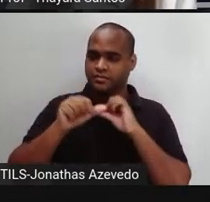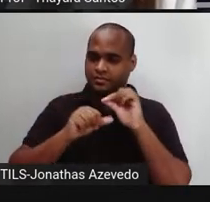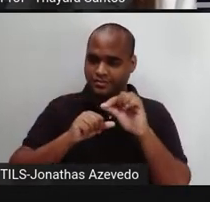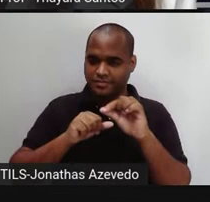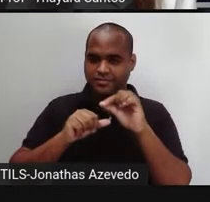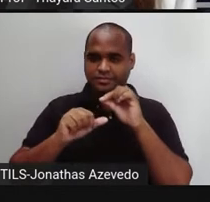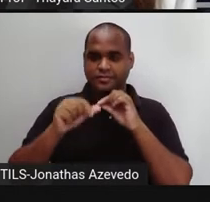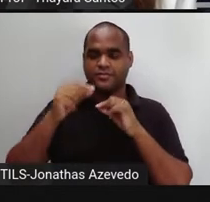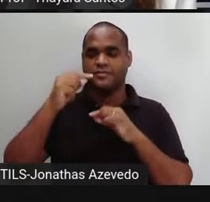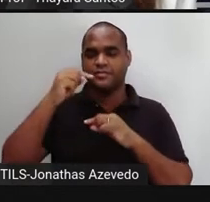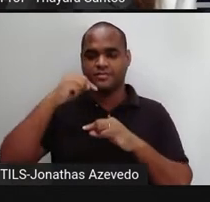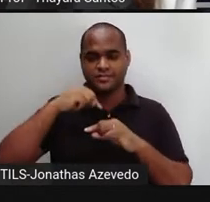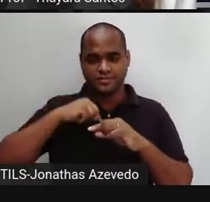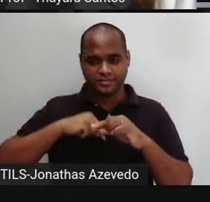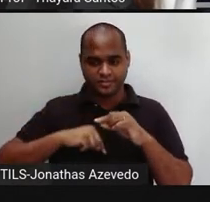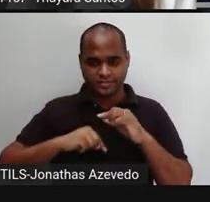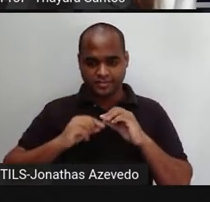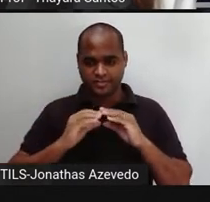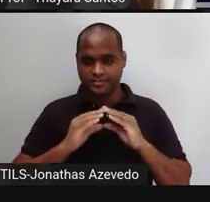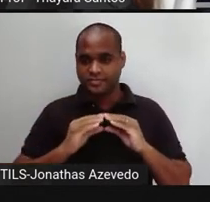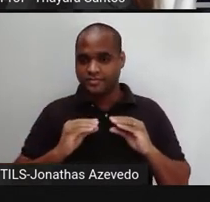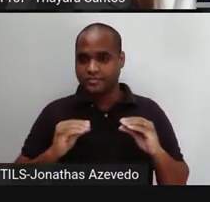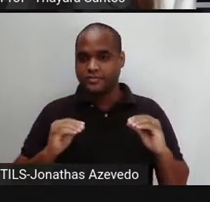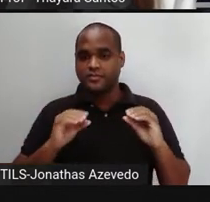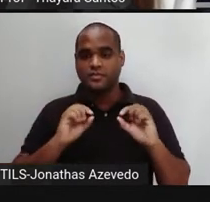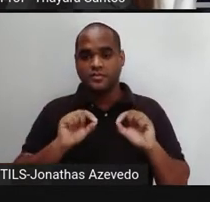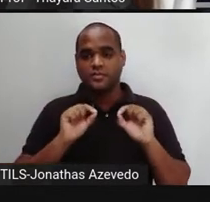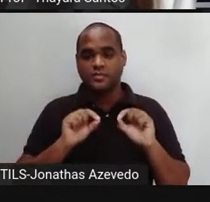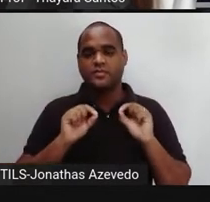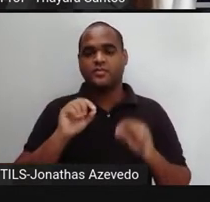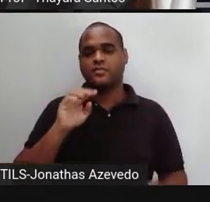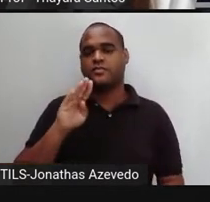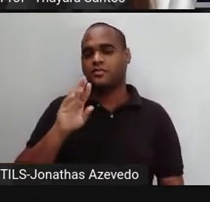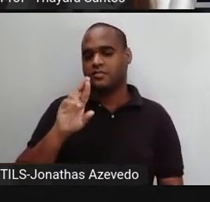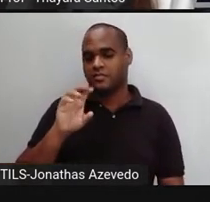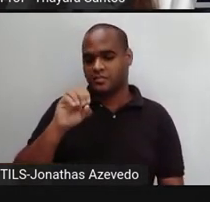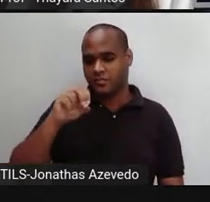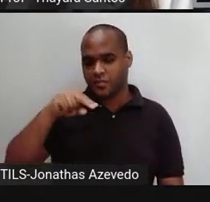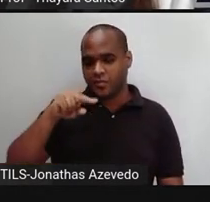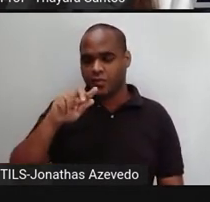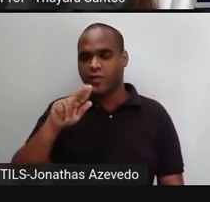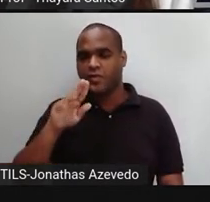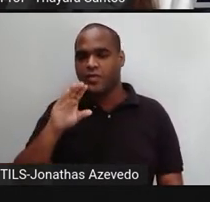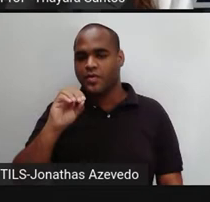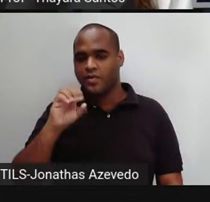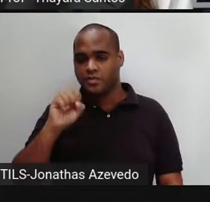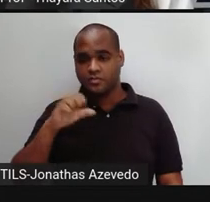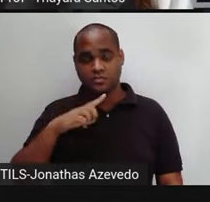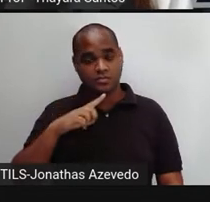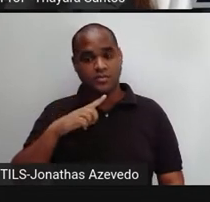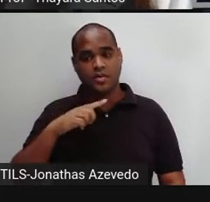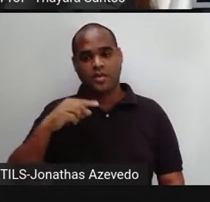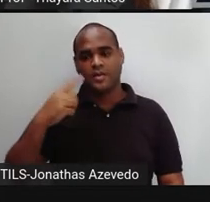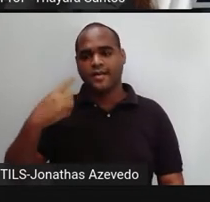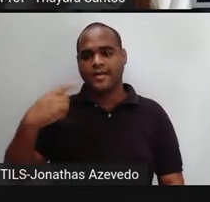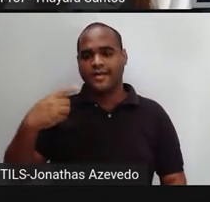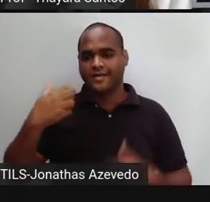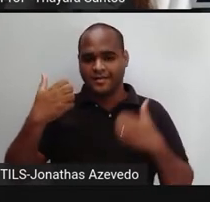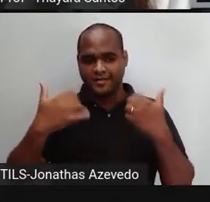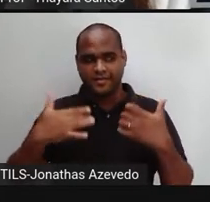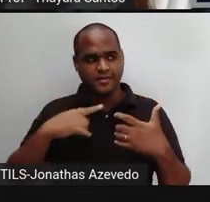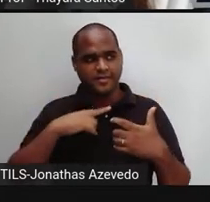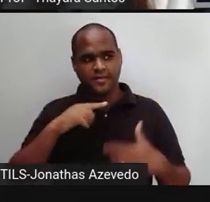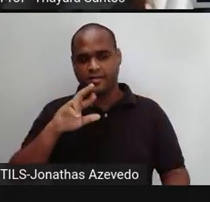essa traqueia e chega aos brônquios, que é essa primeira dupla ramificação que a gente tem. A gente tem dois